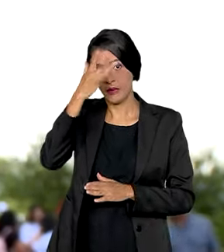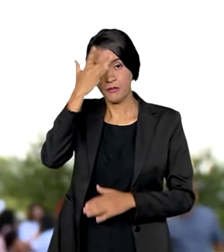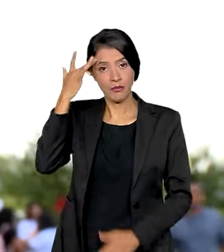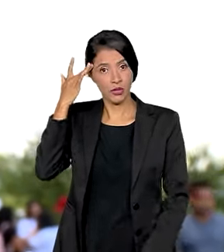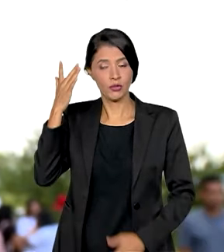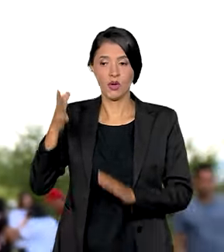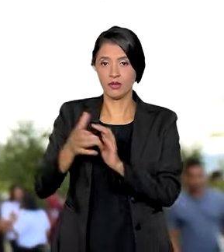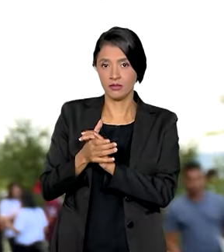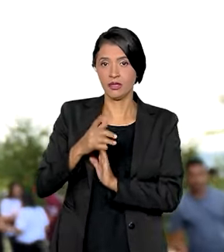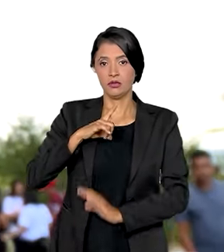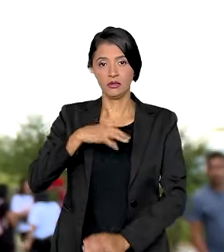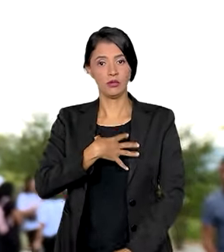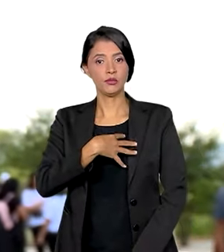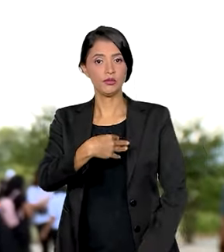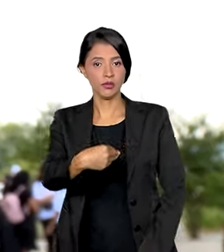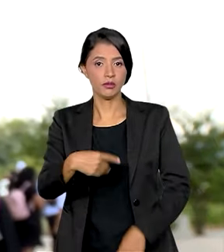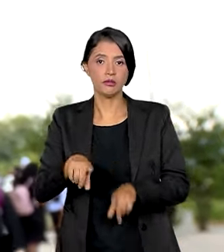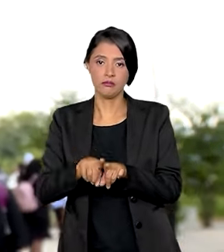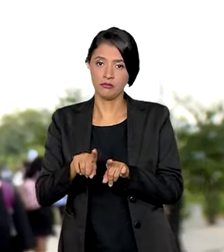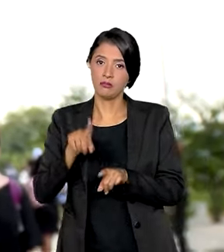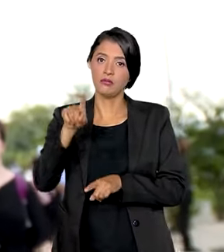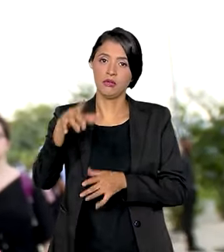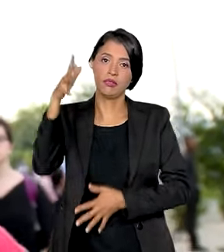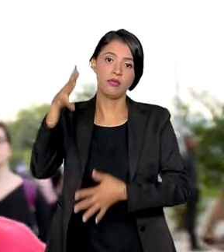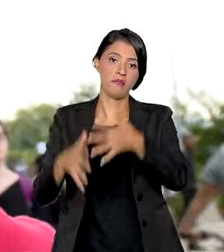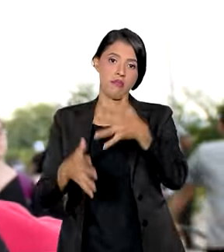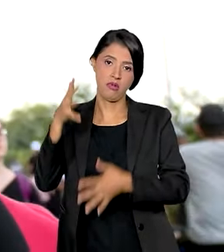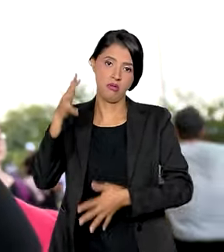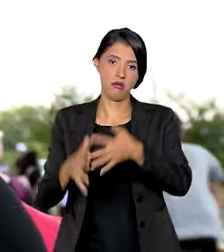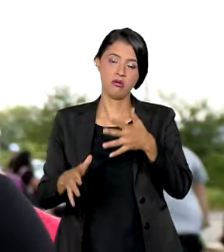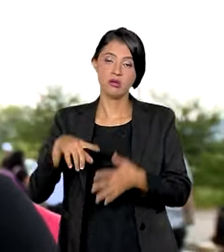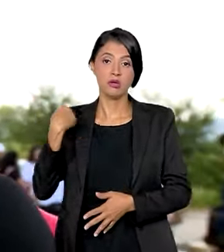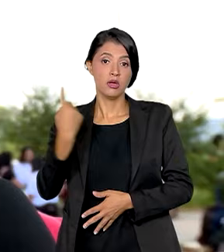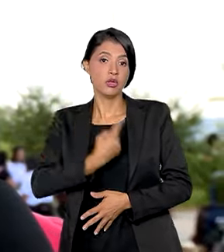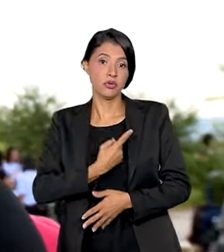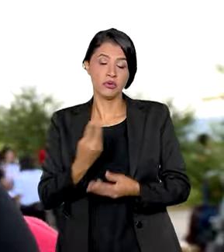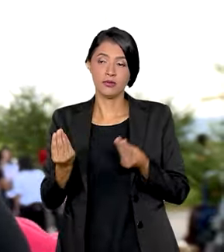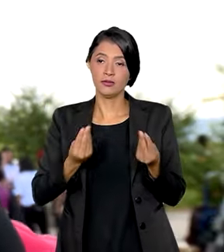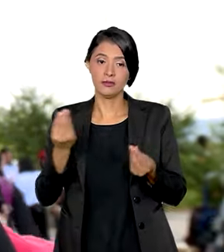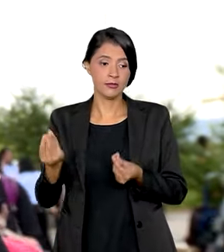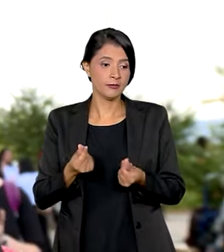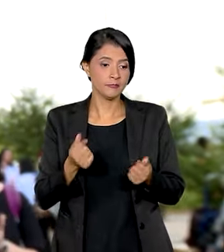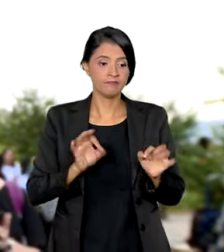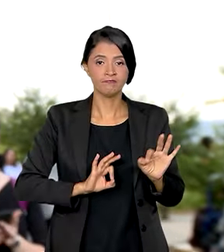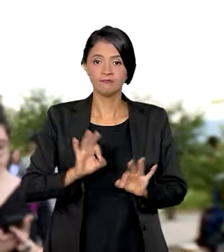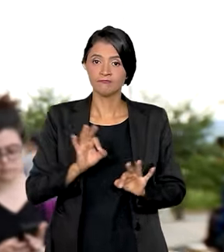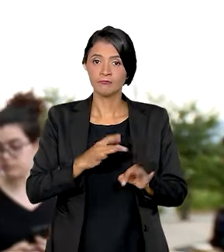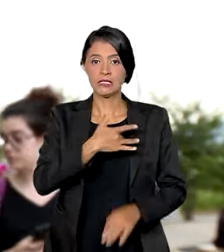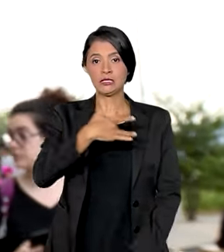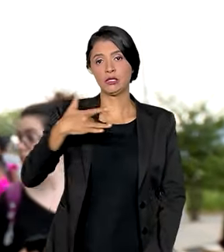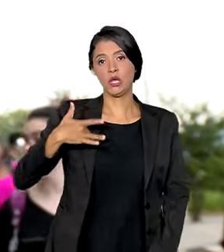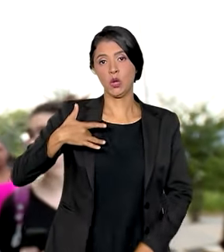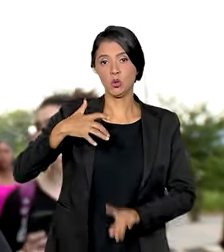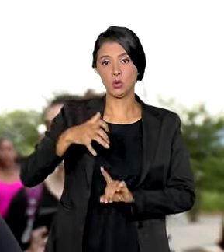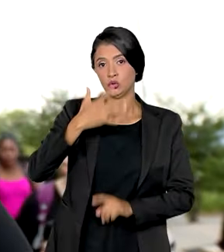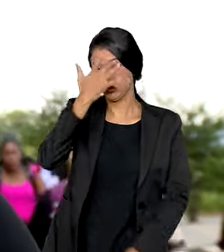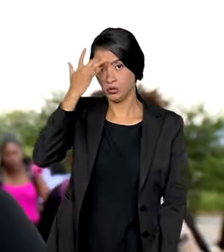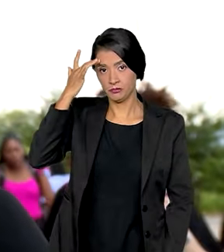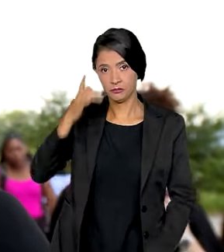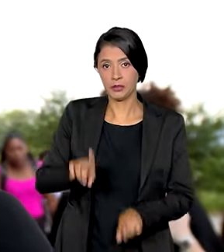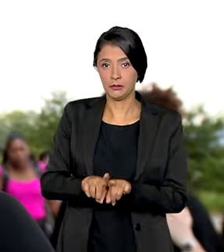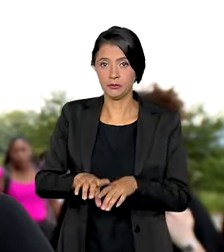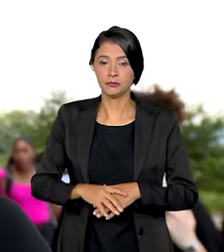Principalmente para quem é casado, tem filho, né? Isso aí atrapalha muito até a nossa saúde